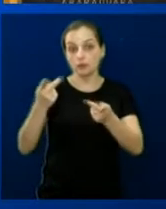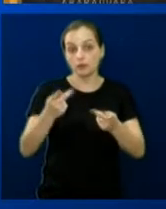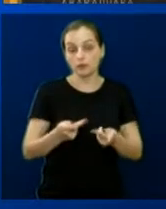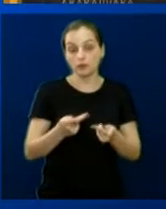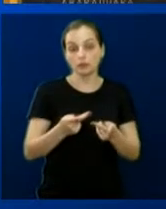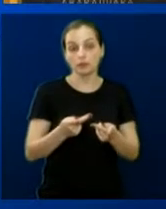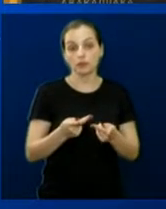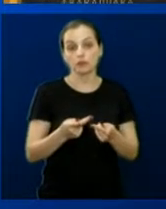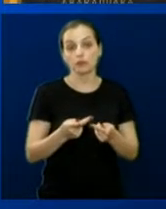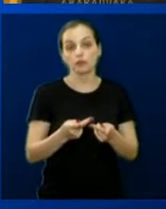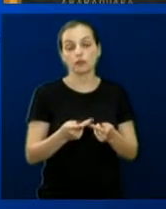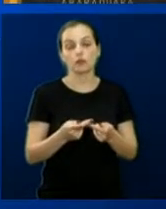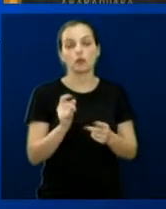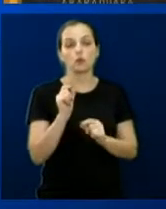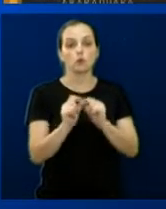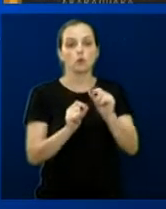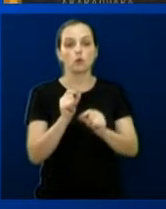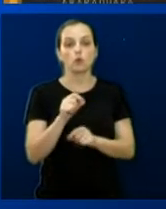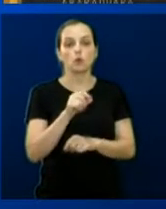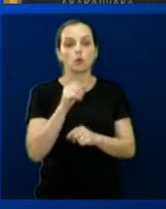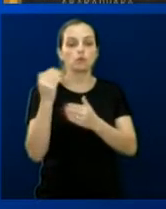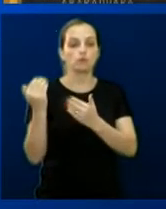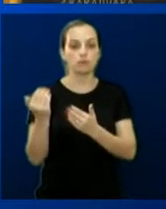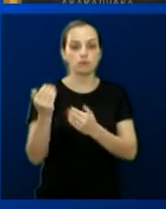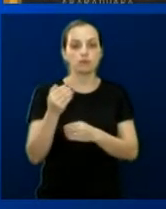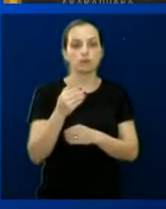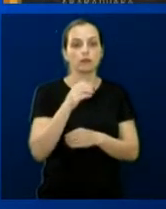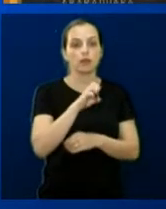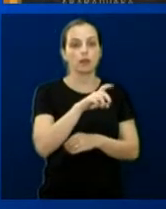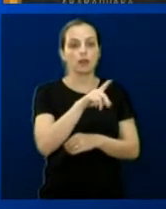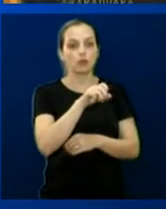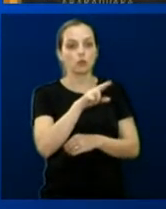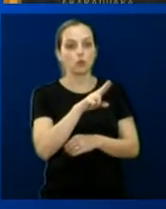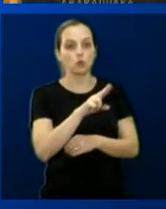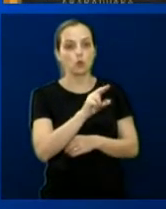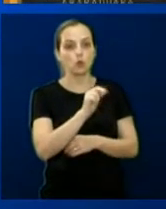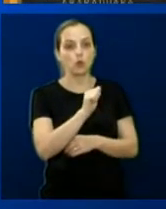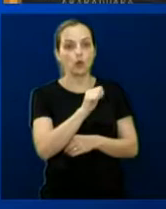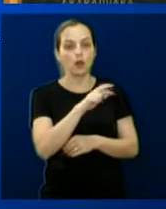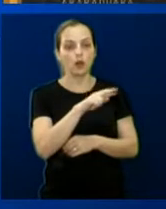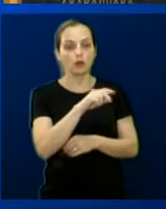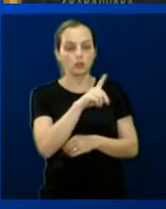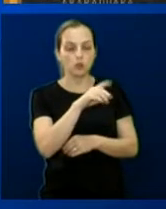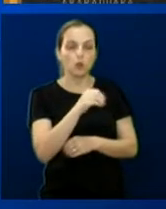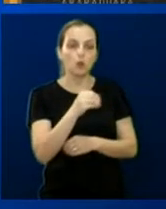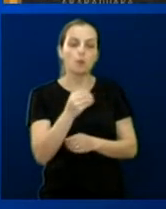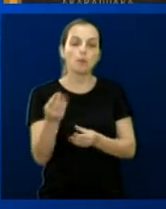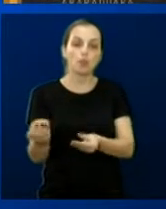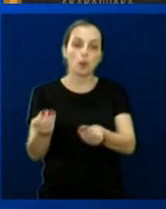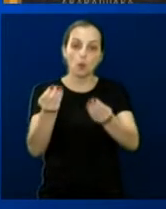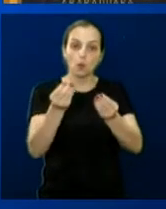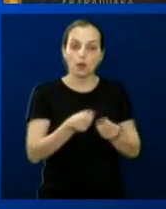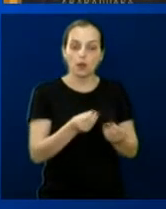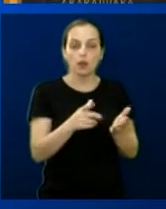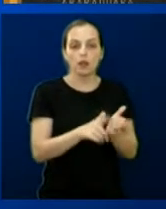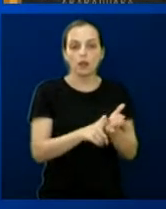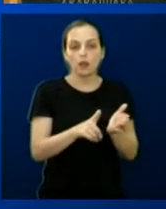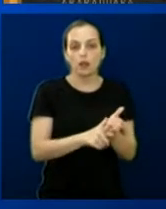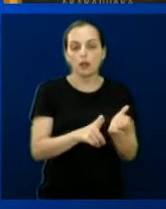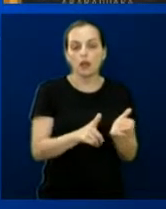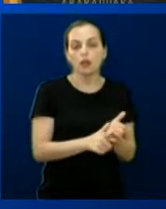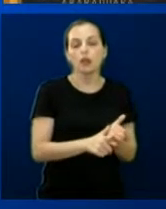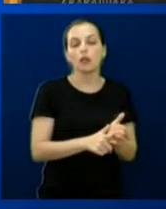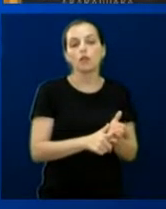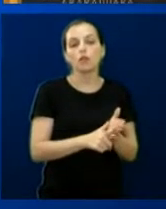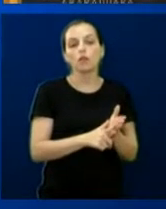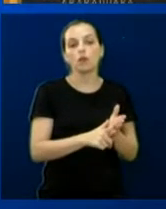no gabinete. Entre elas, o Eduardo levou para nós doação de livros para a nossa biblioteca no gabinete, livros e gibis.